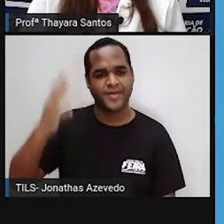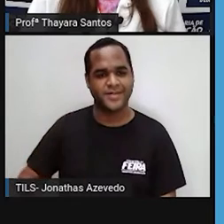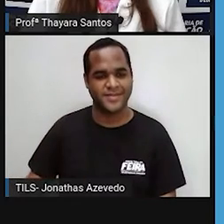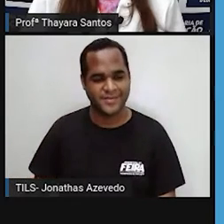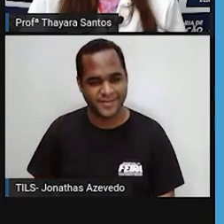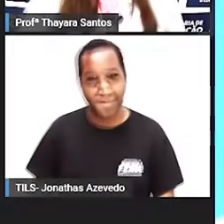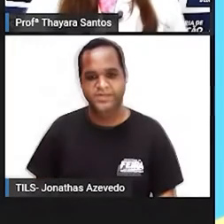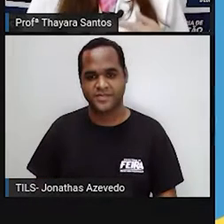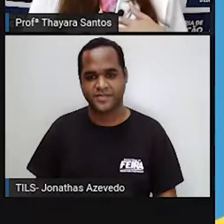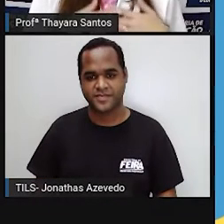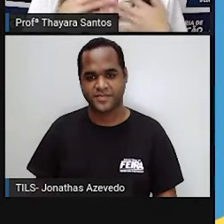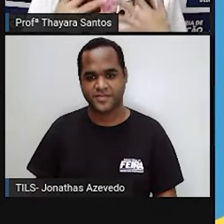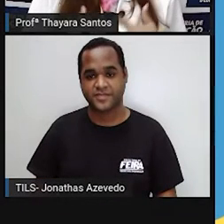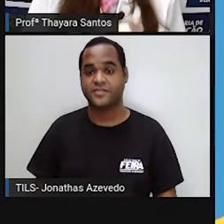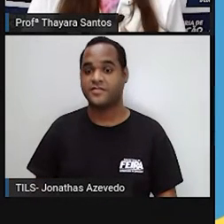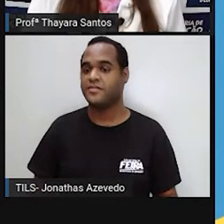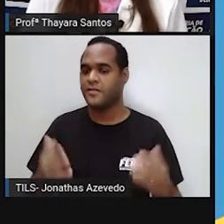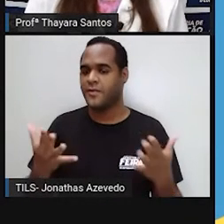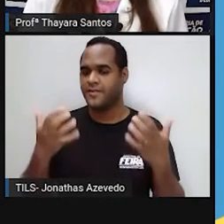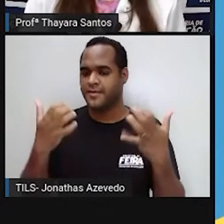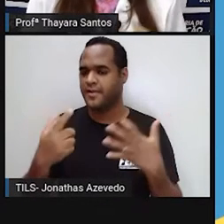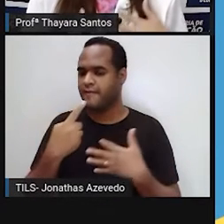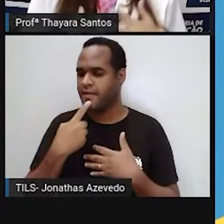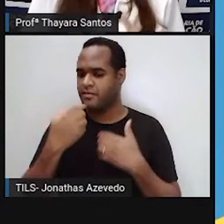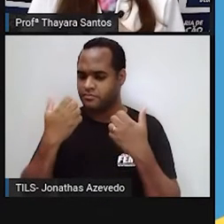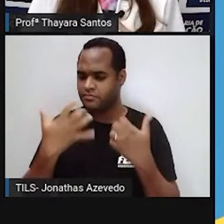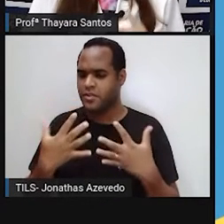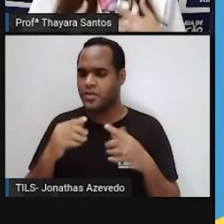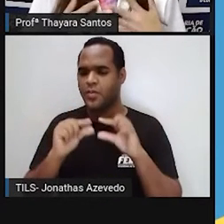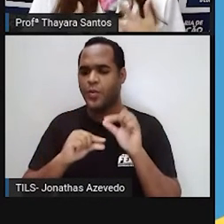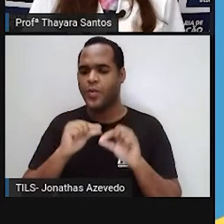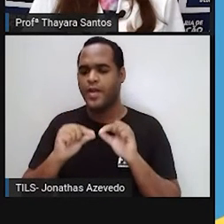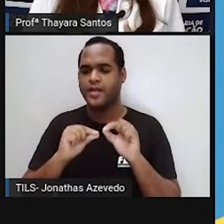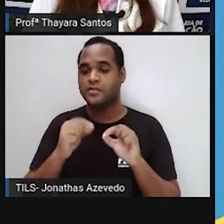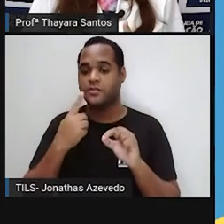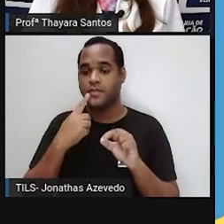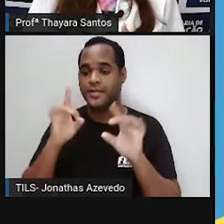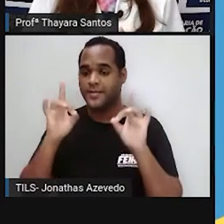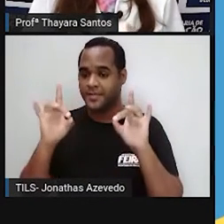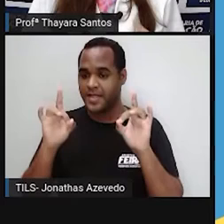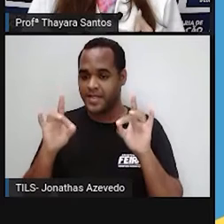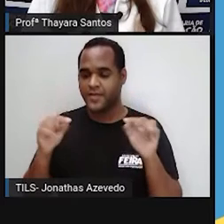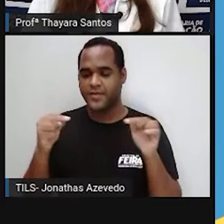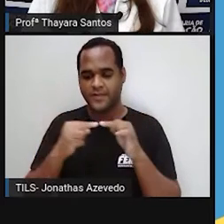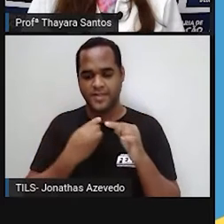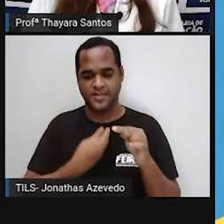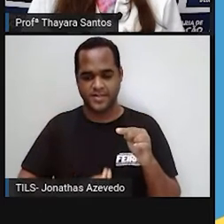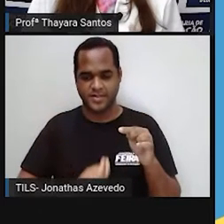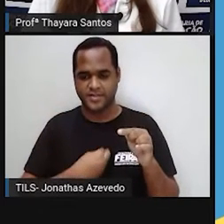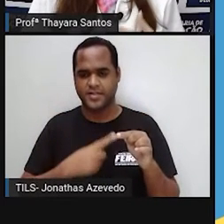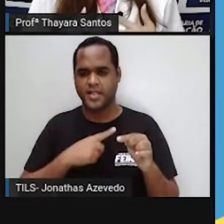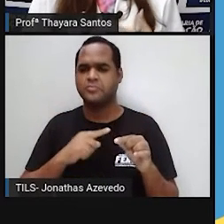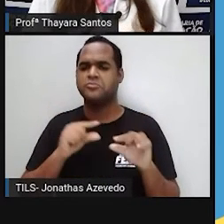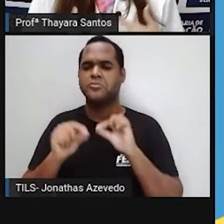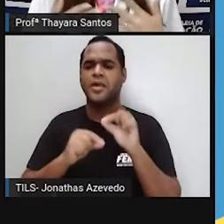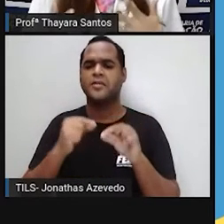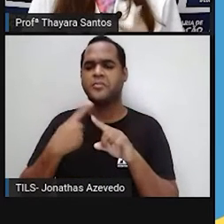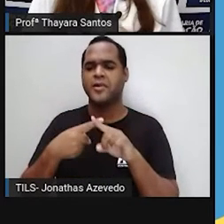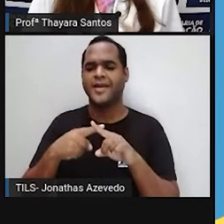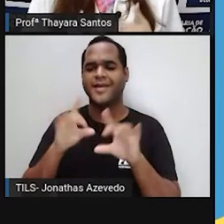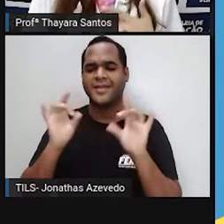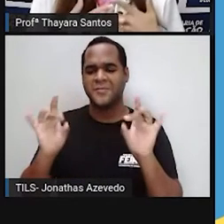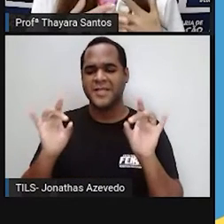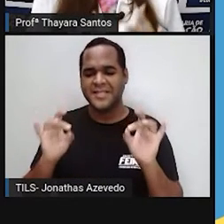E, agora, eu vou falar um pouquinho sobre um ambiente muito especial do nosso planeta, que é a Antártica. Por que esse ambiente é